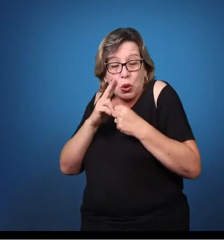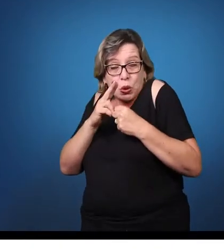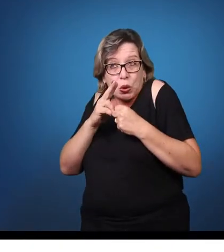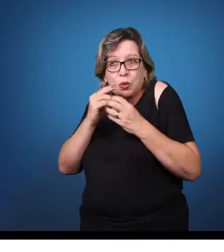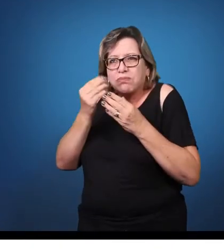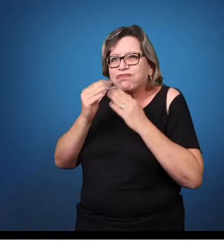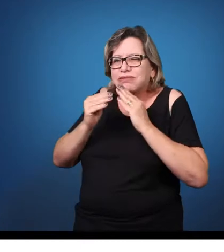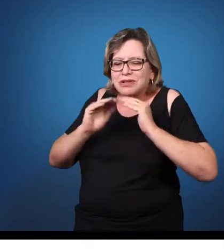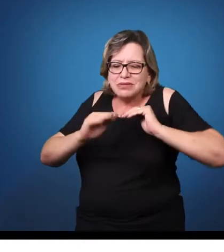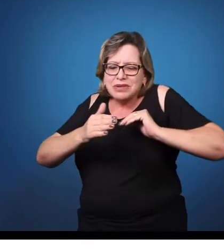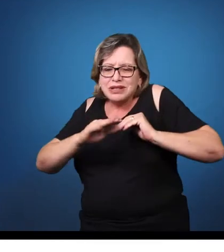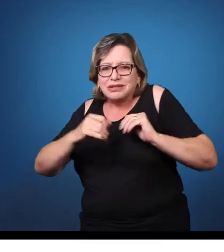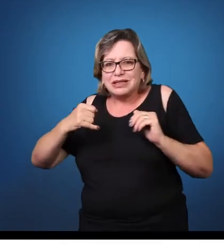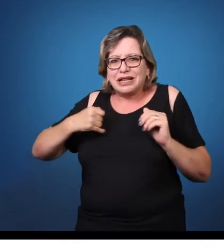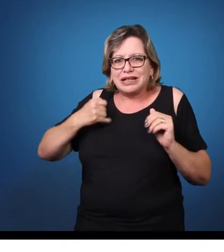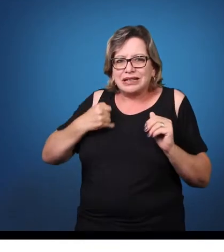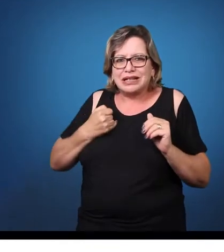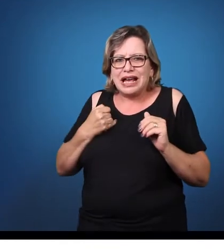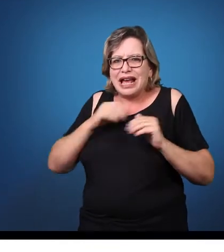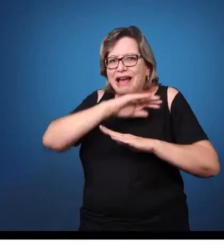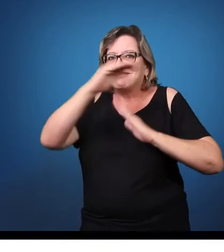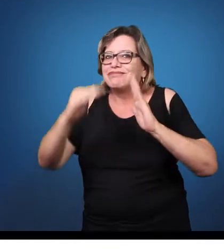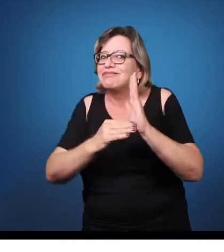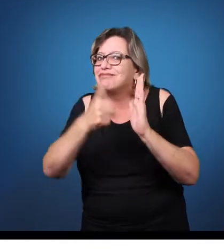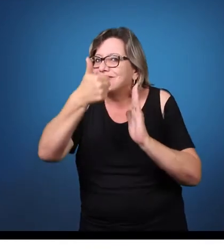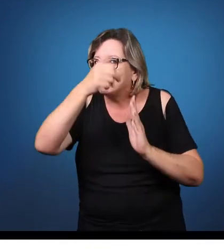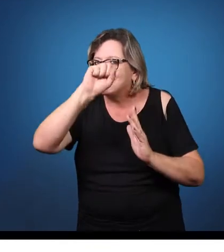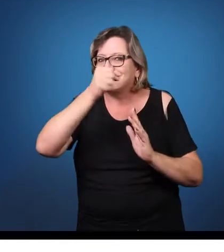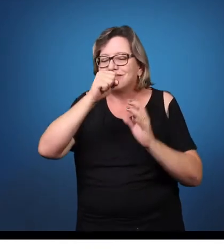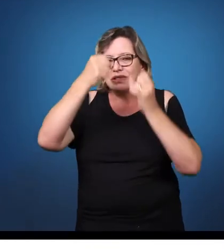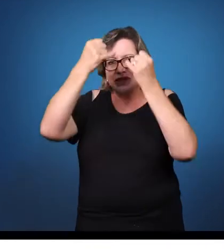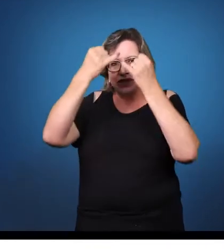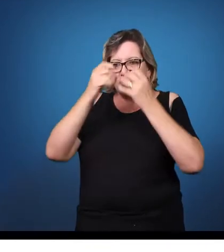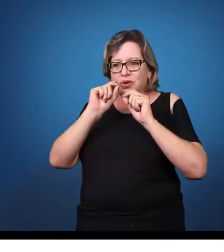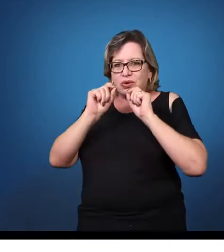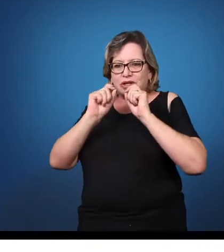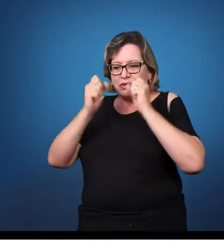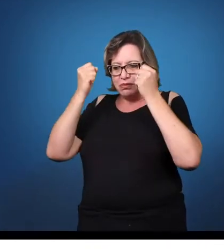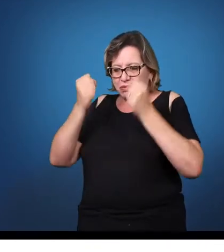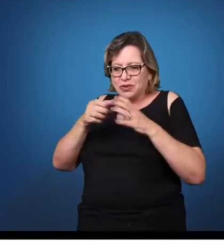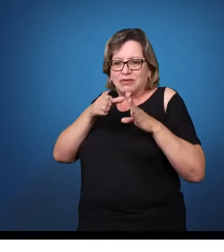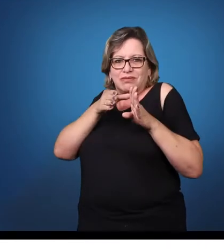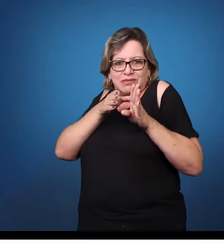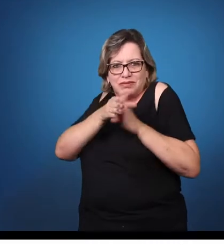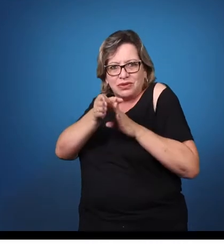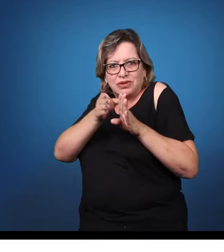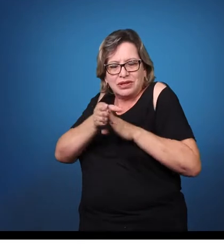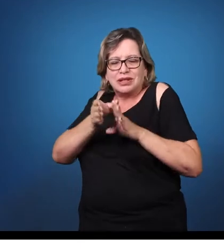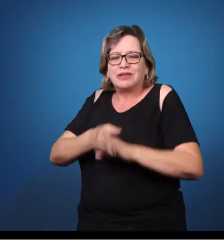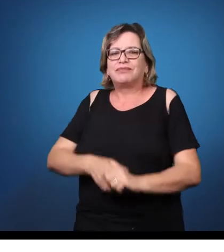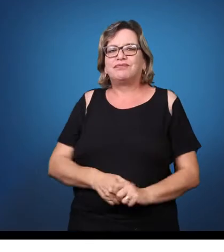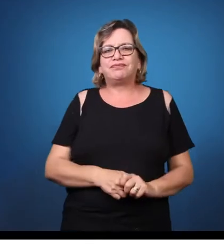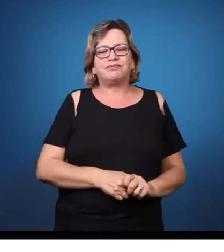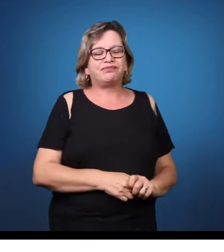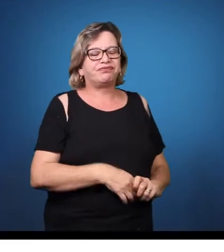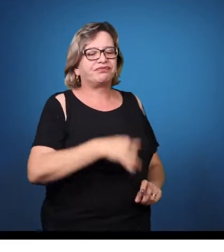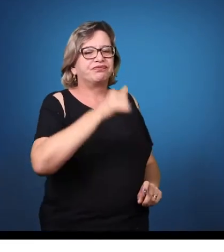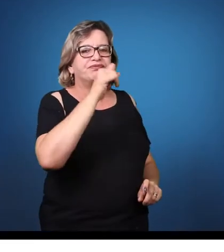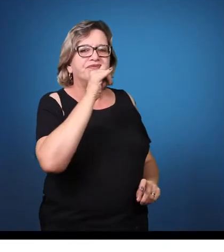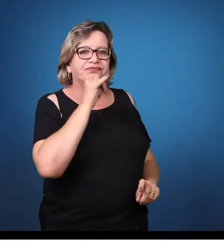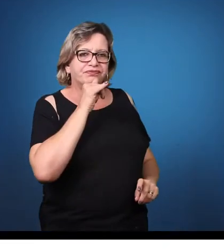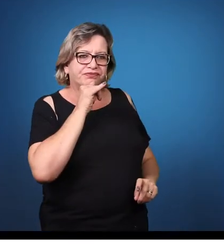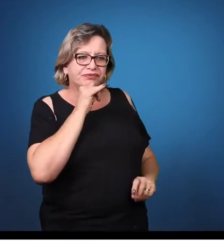os 18 anos. O que a gente poderia orientar nesse sentido a nossa audiência? Então, por exemplo, você verificar no aspecto da